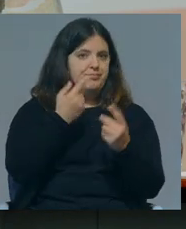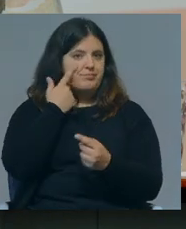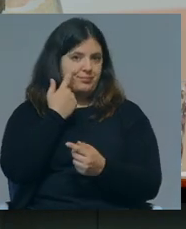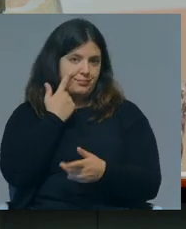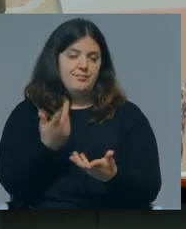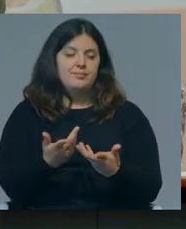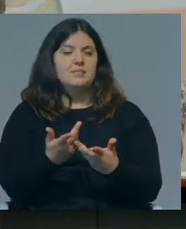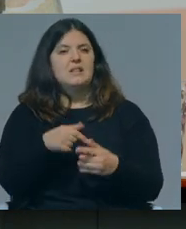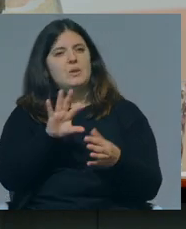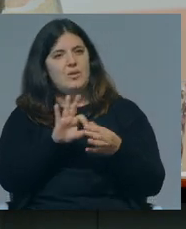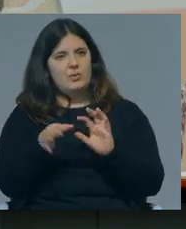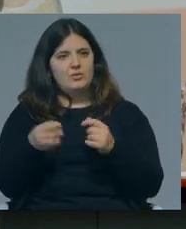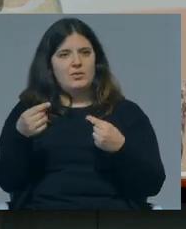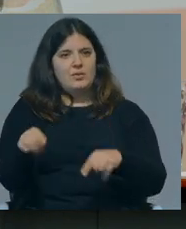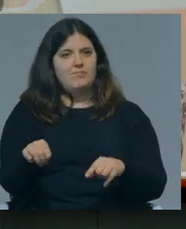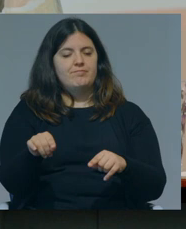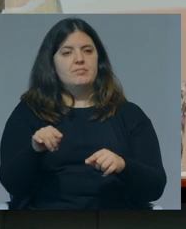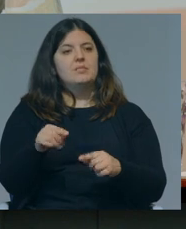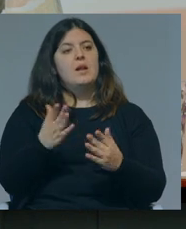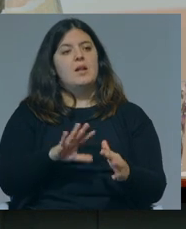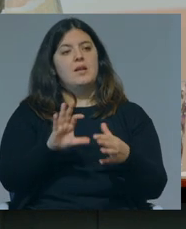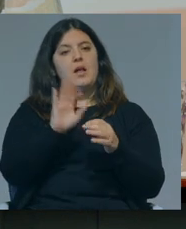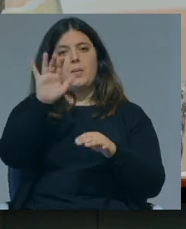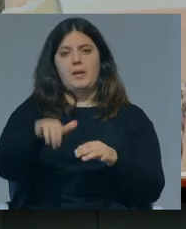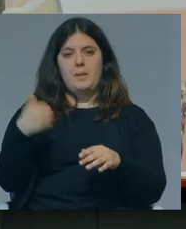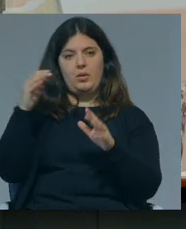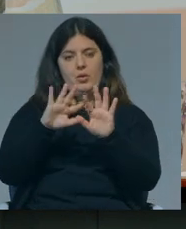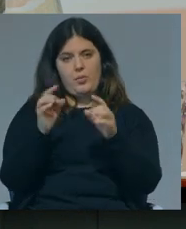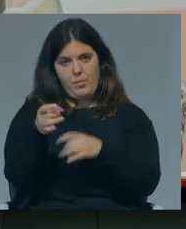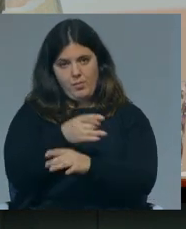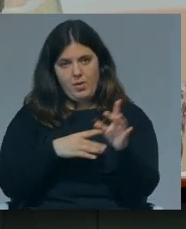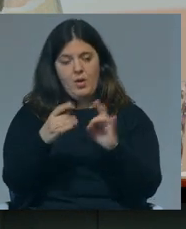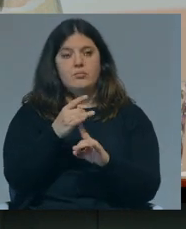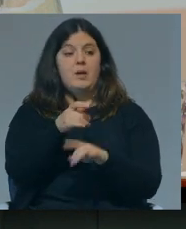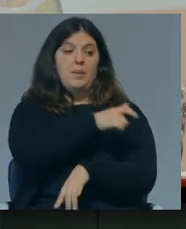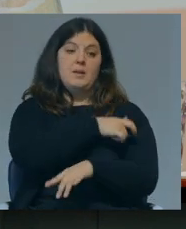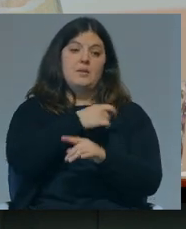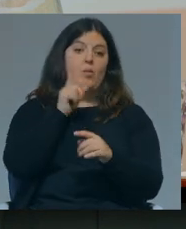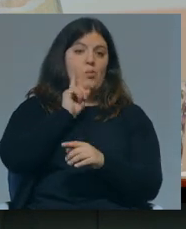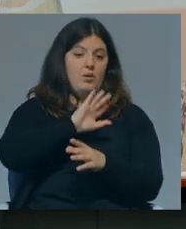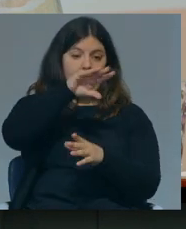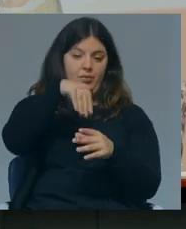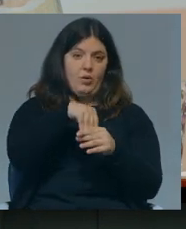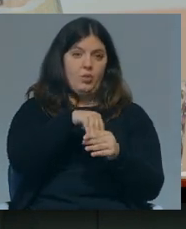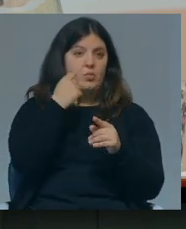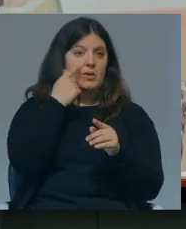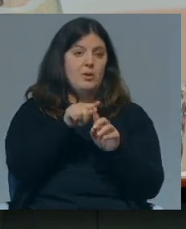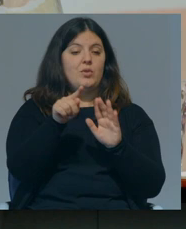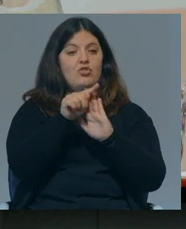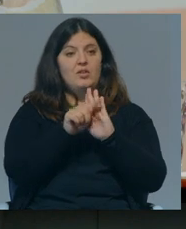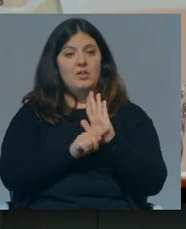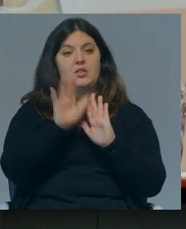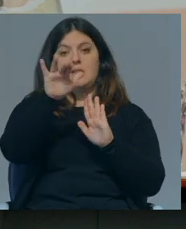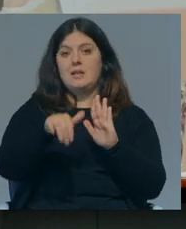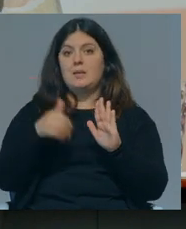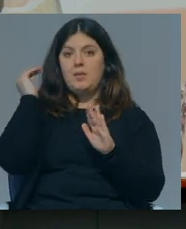E isto faz sentido a nível também do Parlamento Europeu, a representação das mulheres, por exemplo, nas listas para